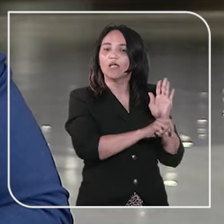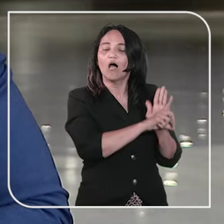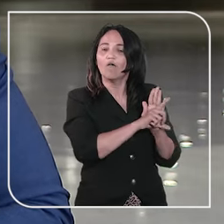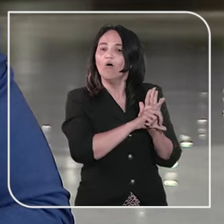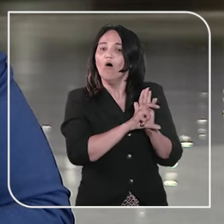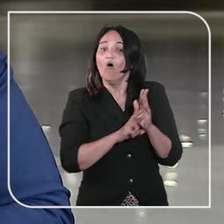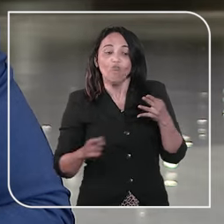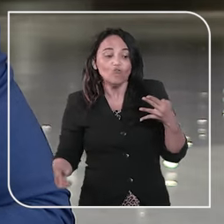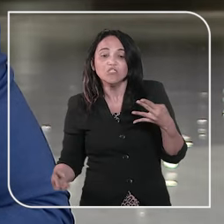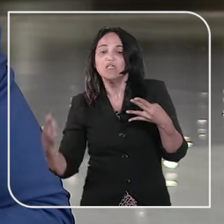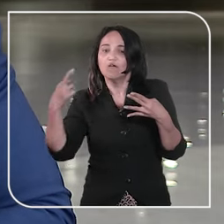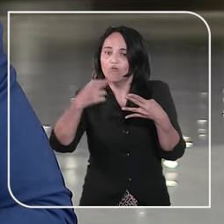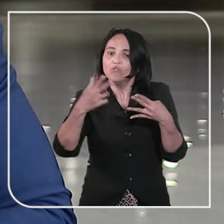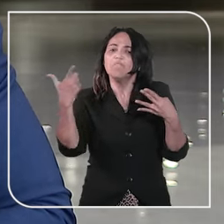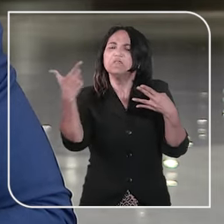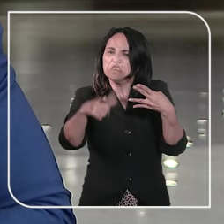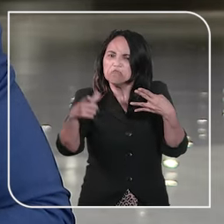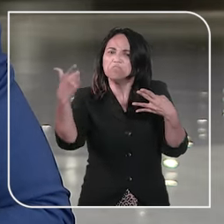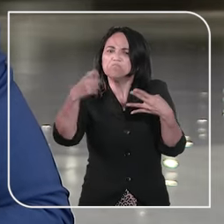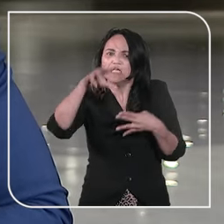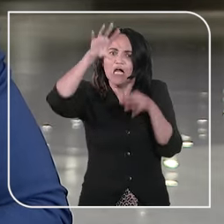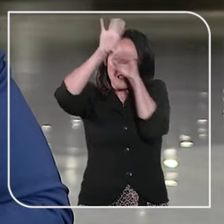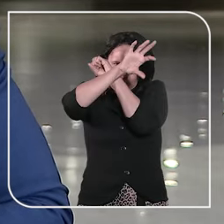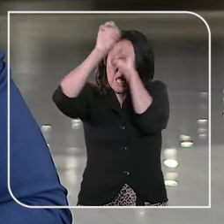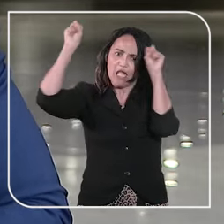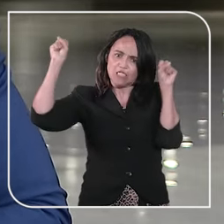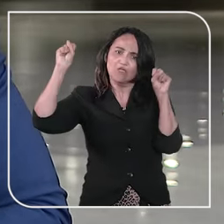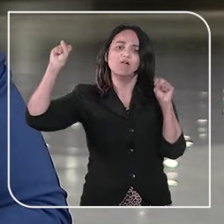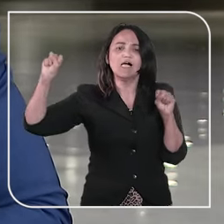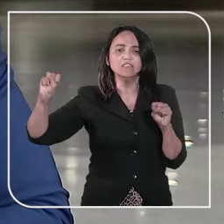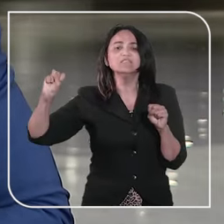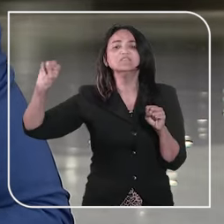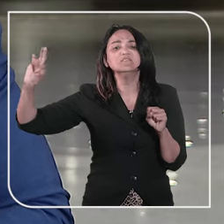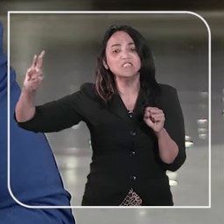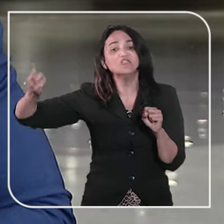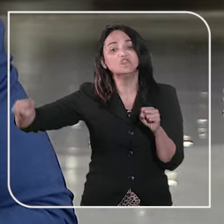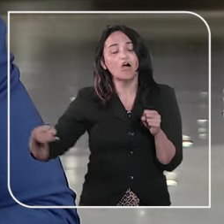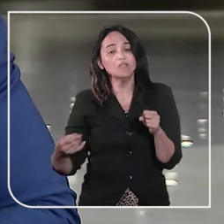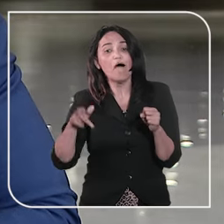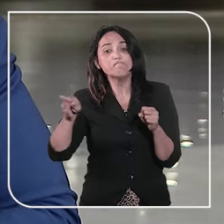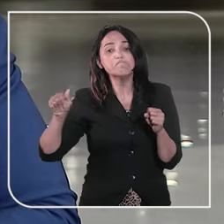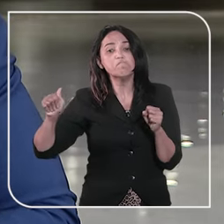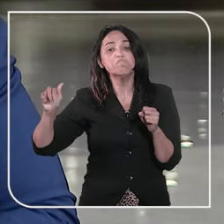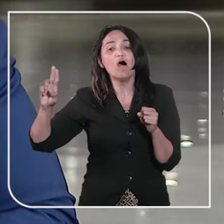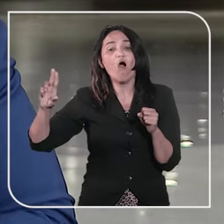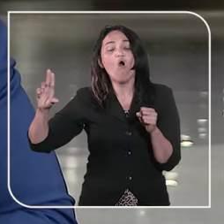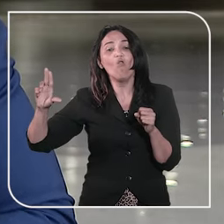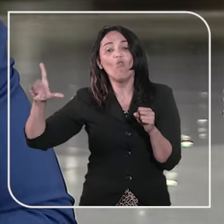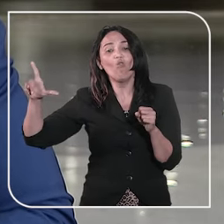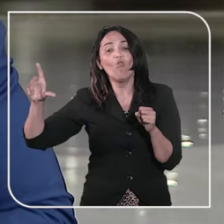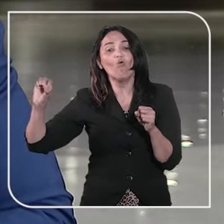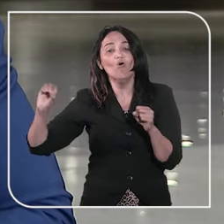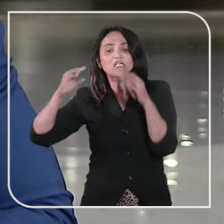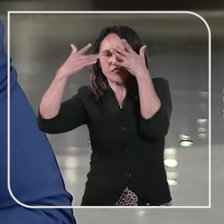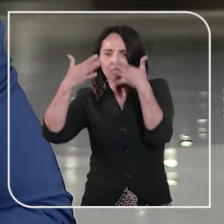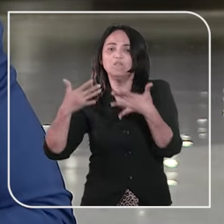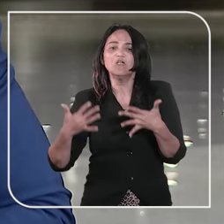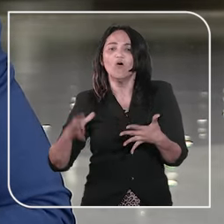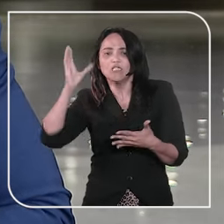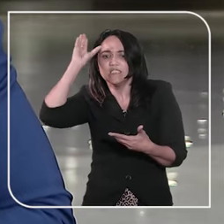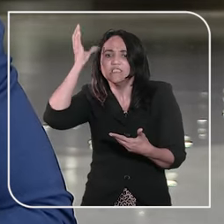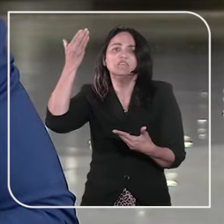repetitivos, aqui no Superior Tribunal de Justiça, ministro Paulo Sérgio Domingues, comentou que a decisão do Supremo